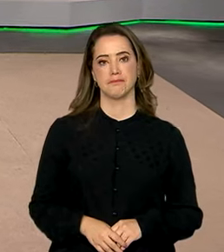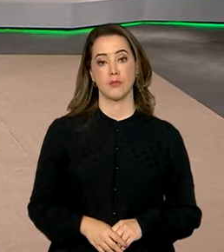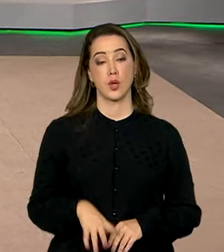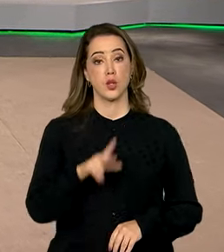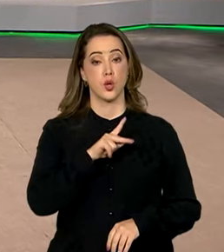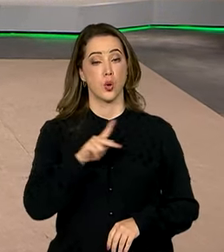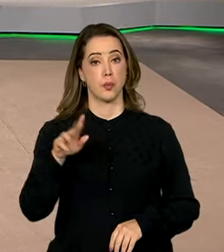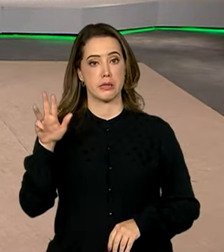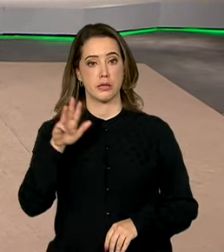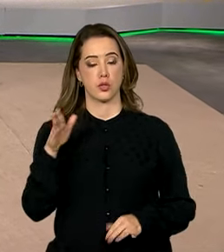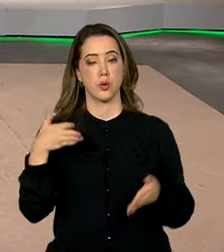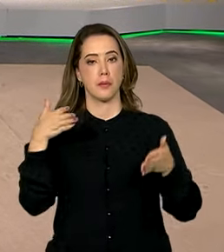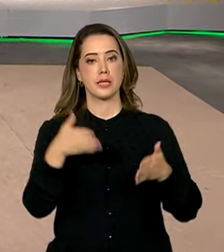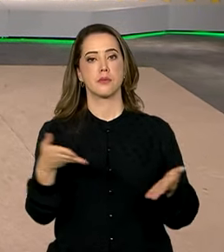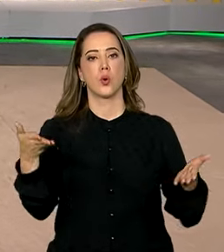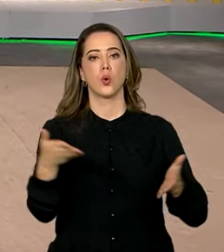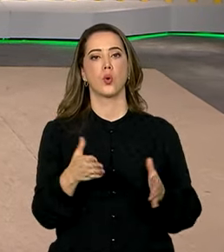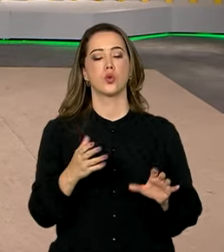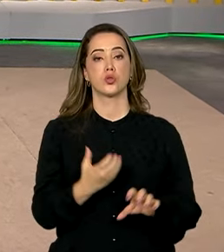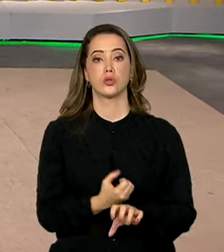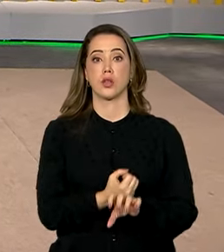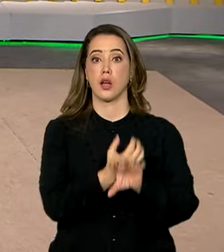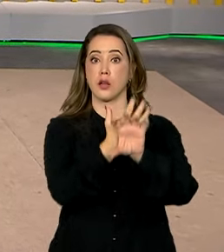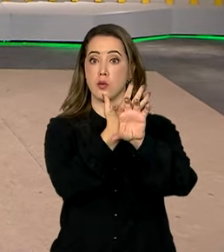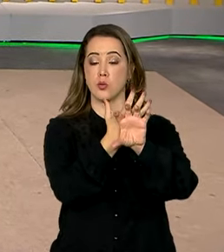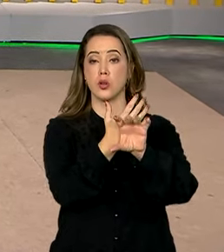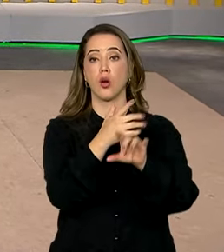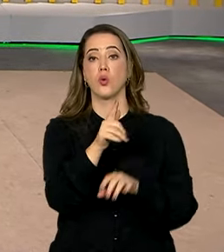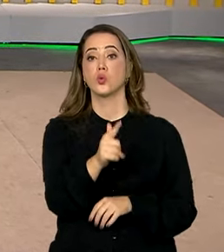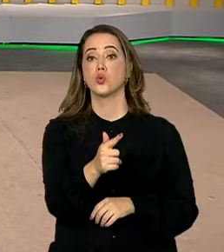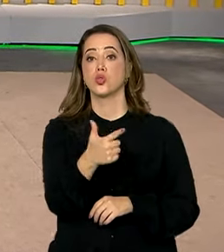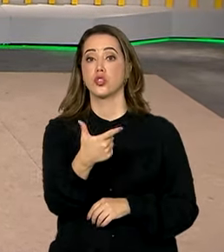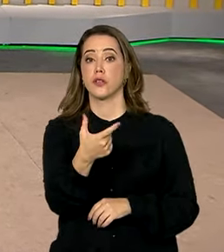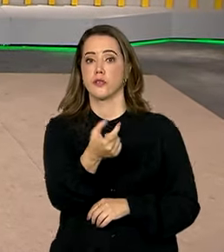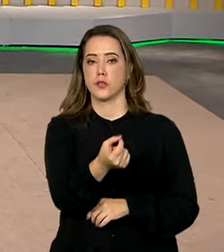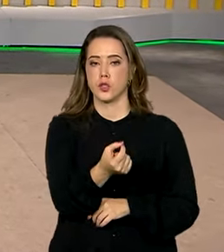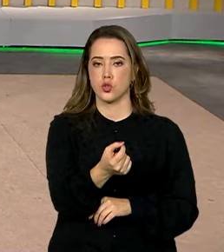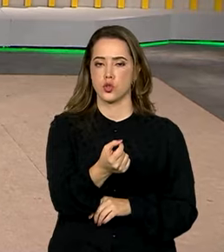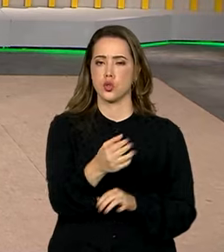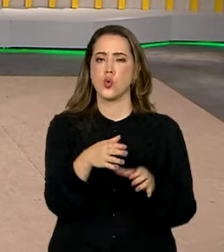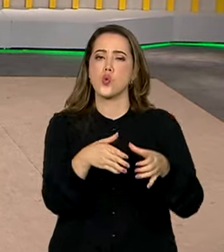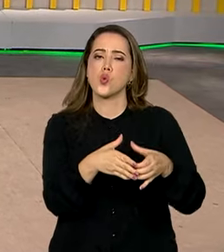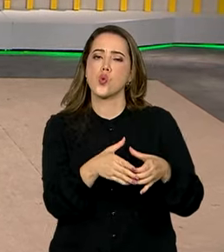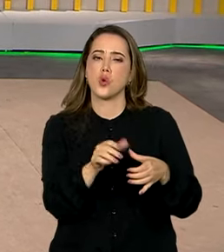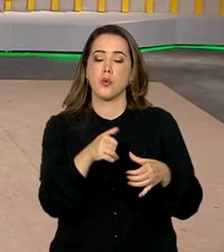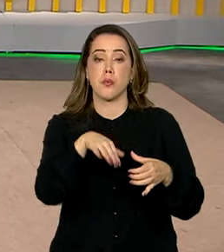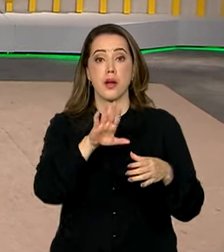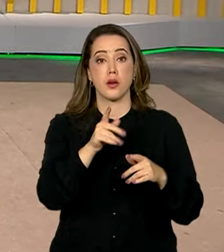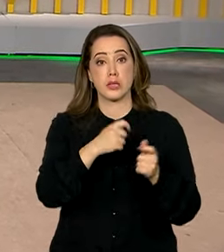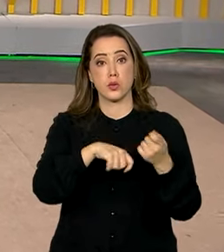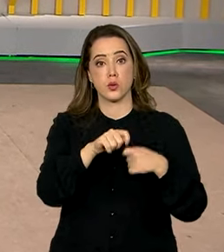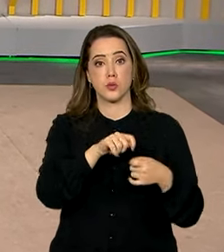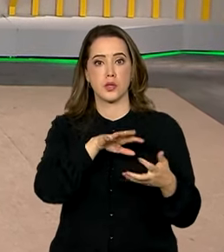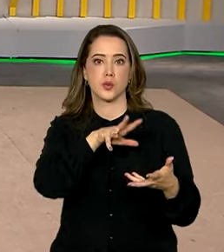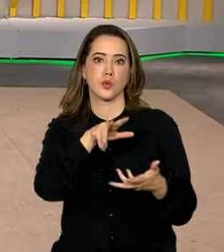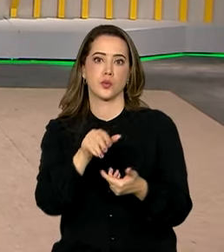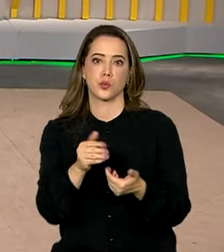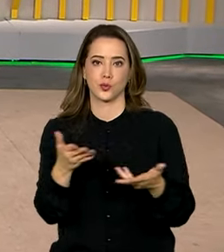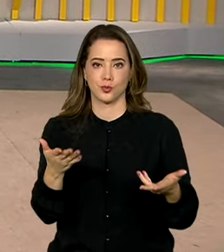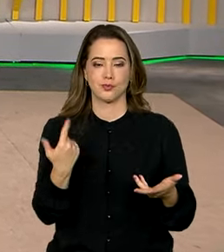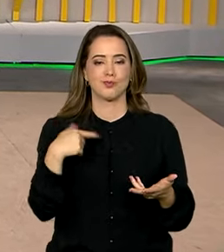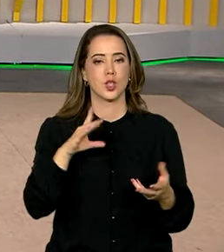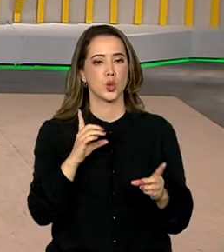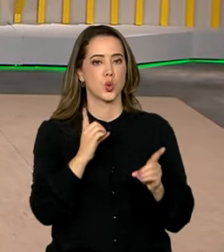O presidente Lula participou hoje da cúpula virtual do G20, grupo famado pelas maiores economias do planeta.